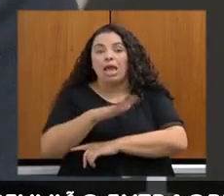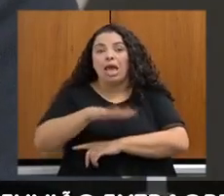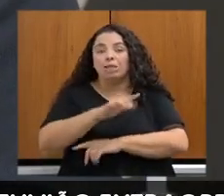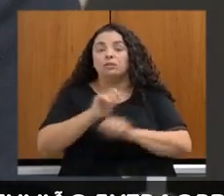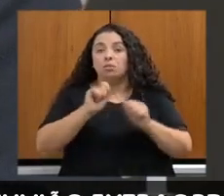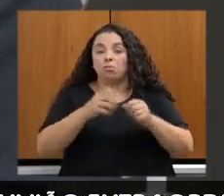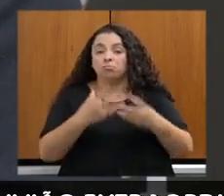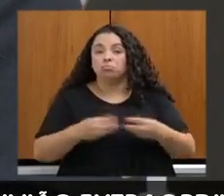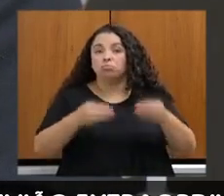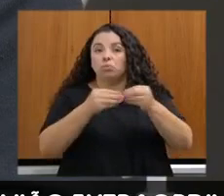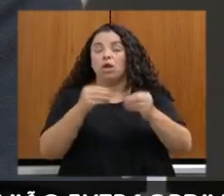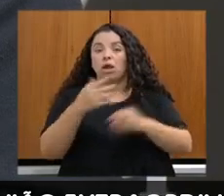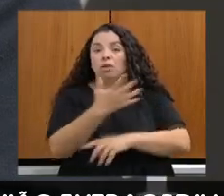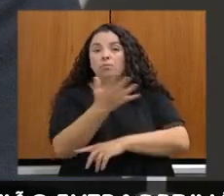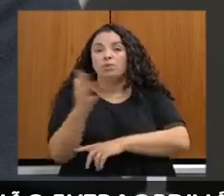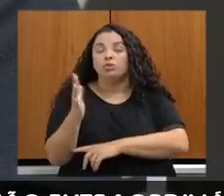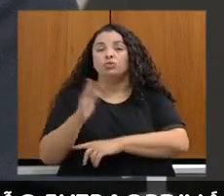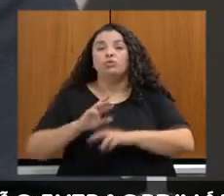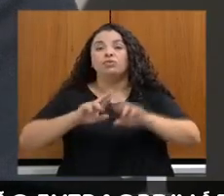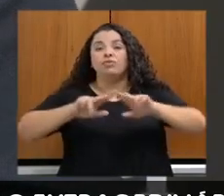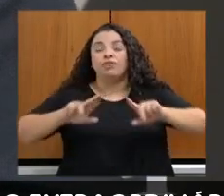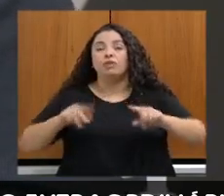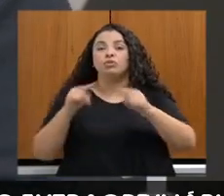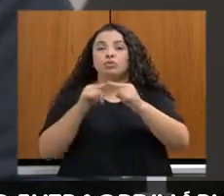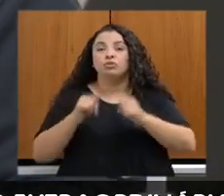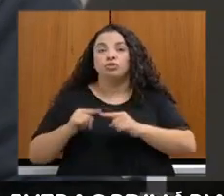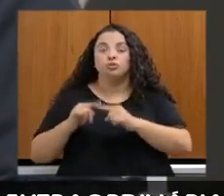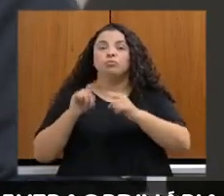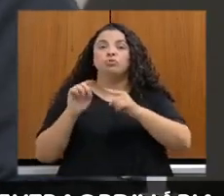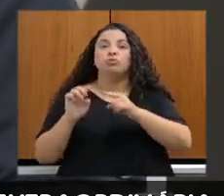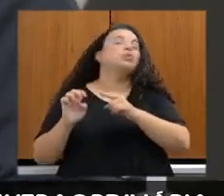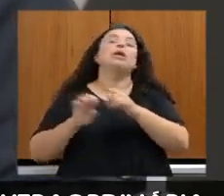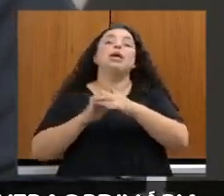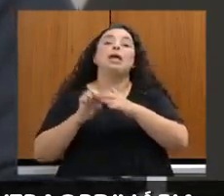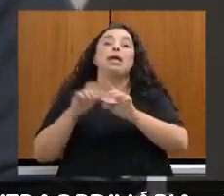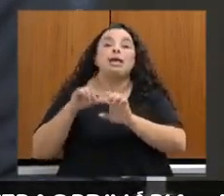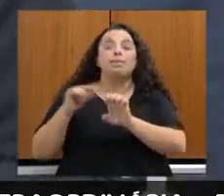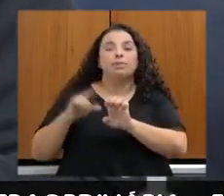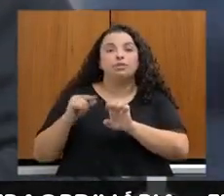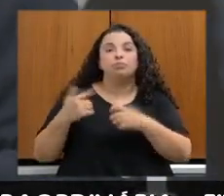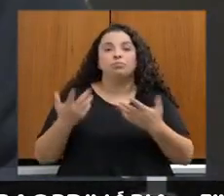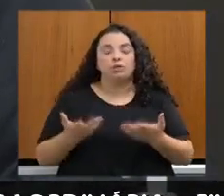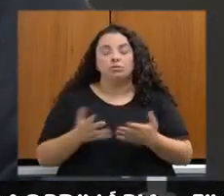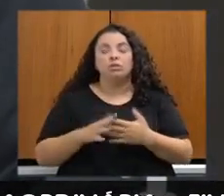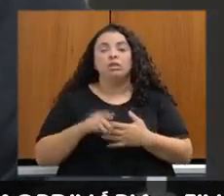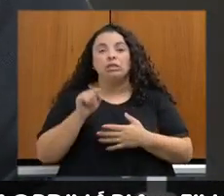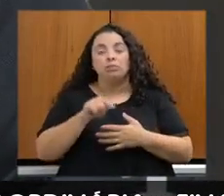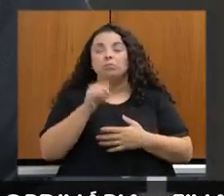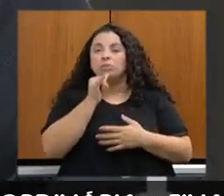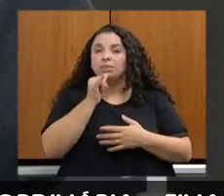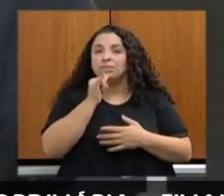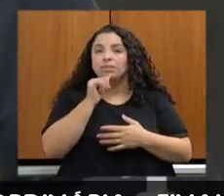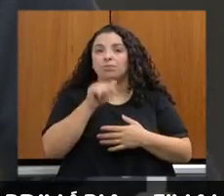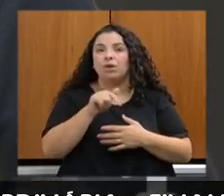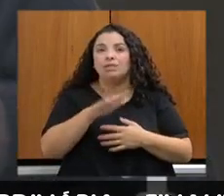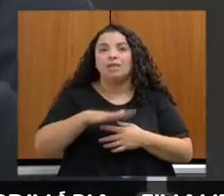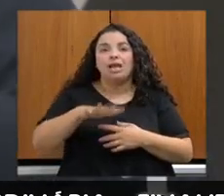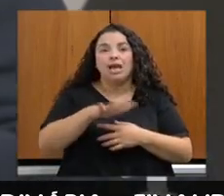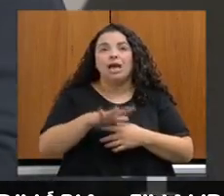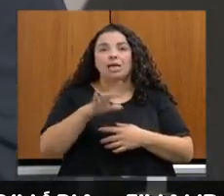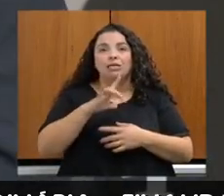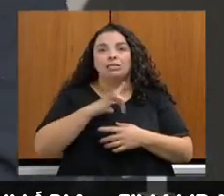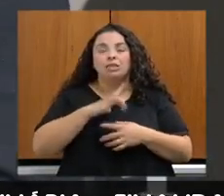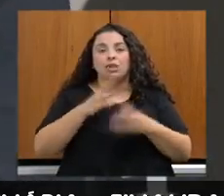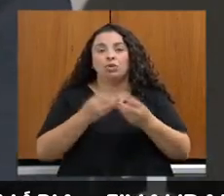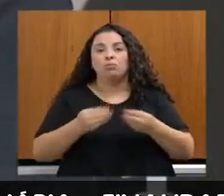ambientais dos diferentes tipos de empreendimento, sejam, nesse caso, prioritariamente áreas que estão, são